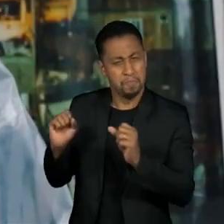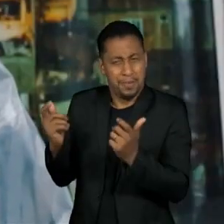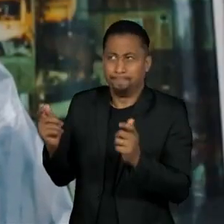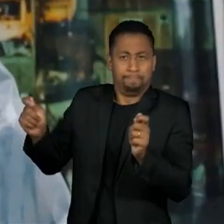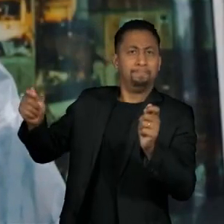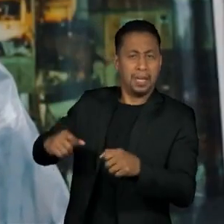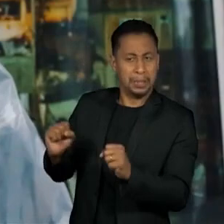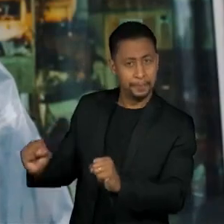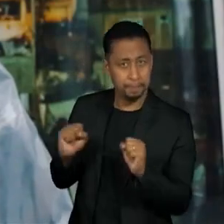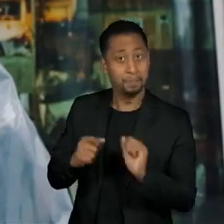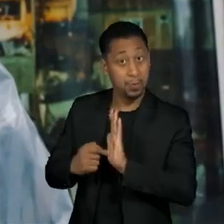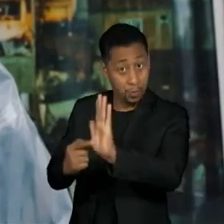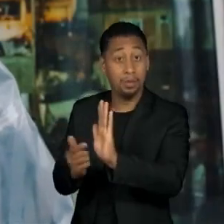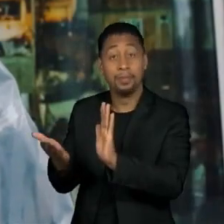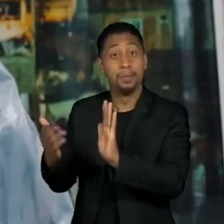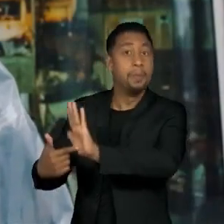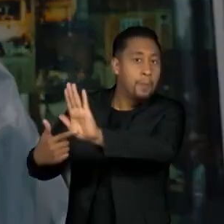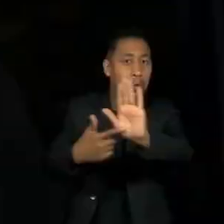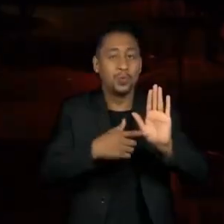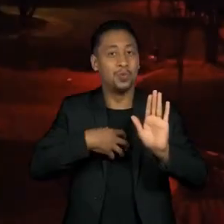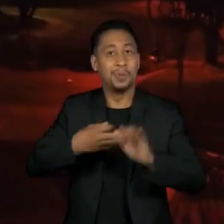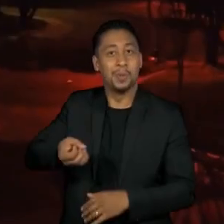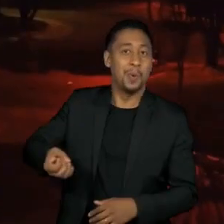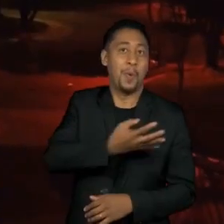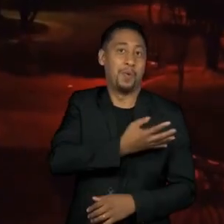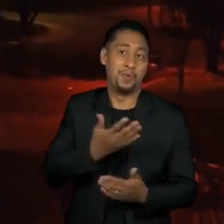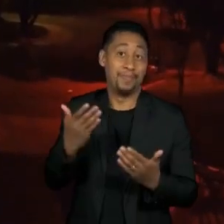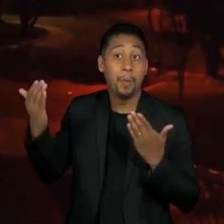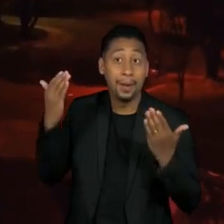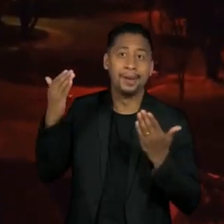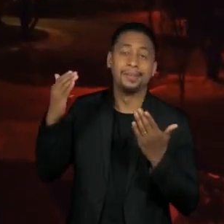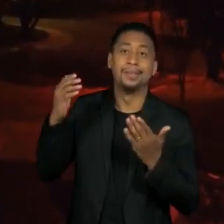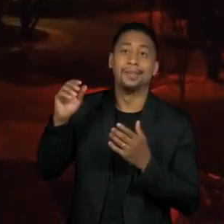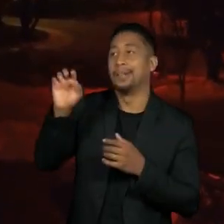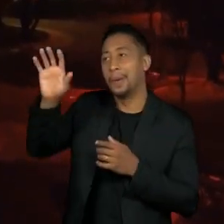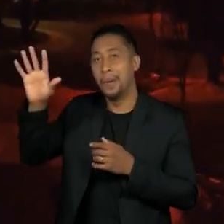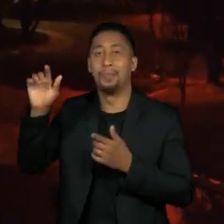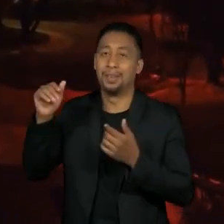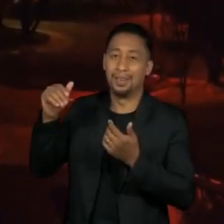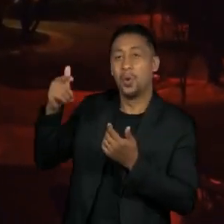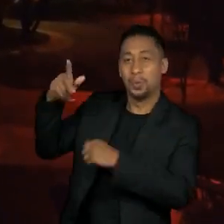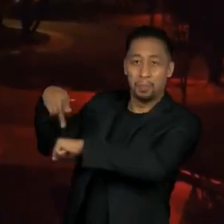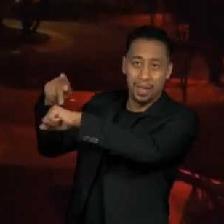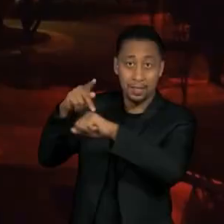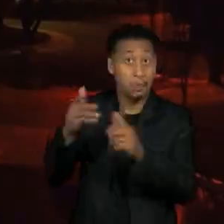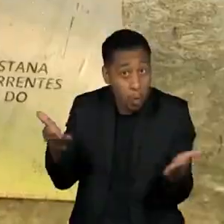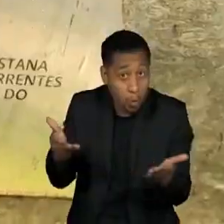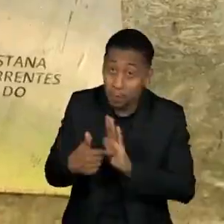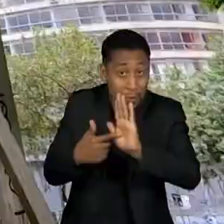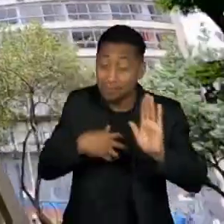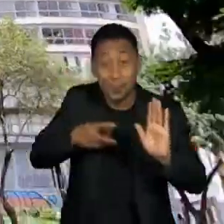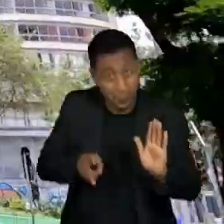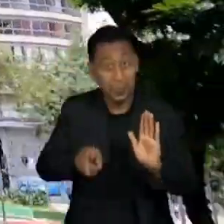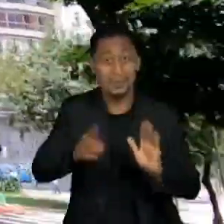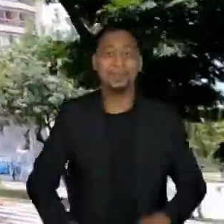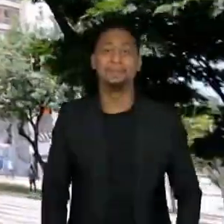para a época que não só aquilo conseguiu traduzir o que era contemporâneo ao que estava acontecendo do outro lado do planeta, mas que também hoje é uma produção atemporal.